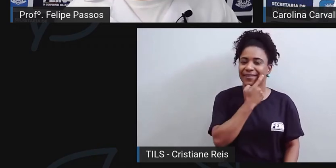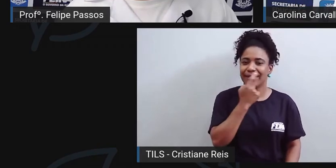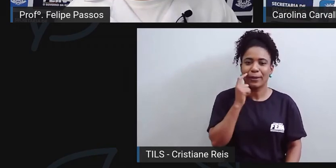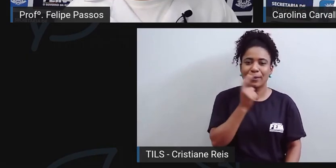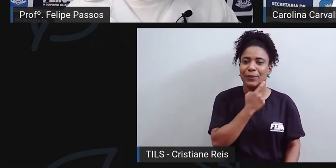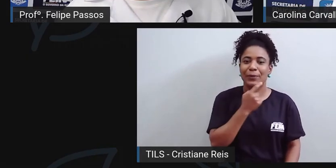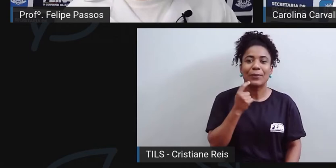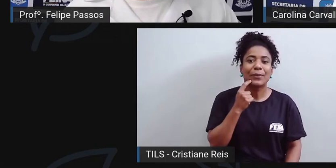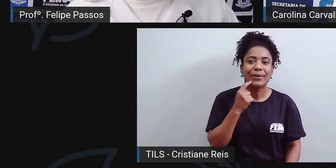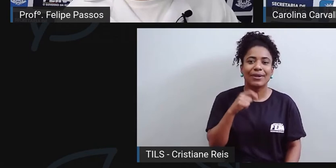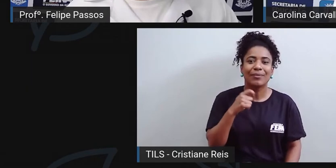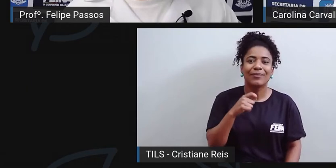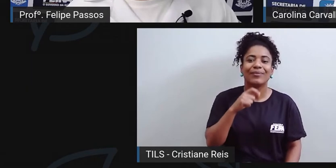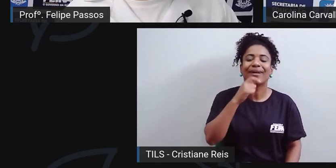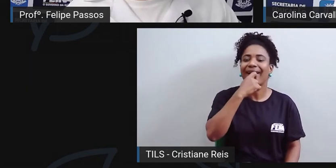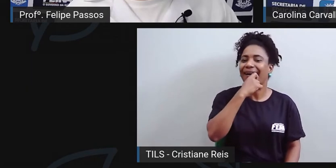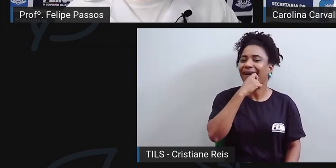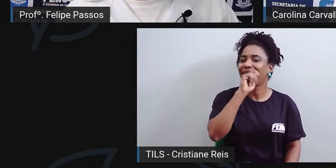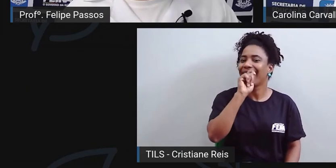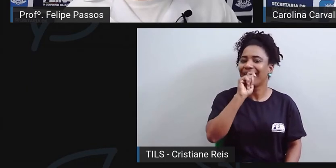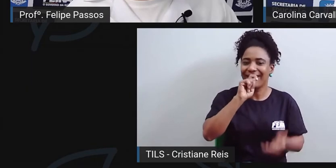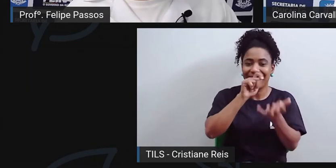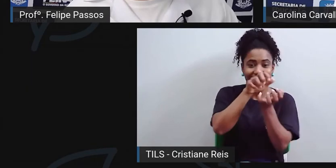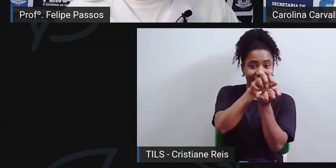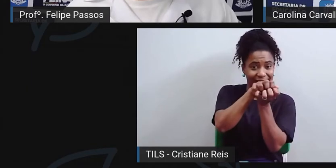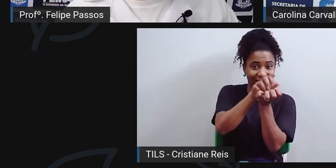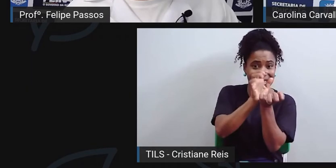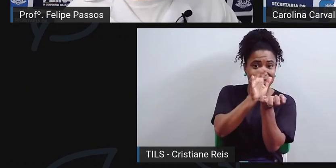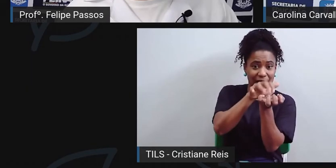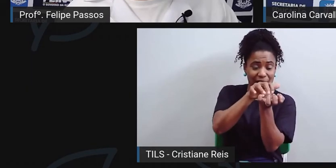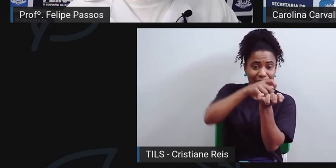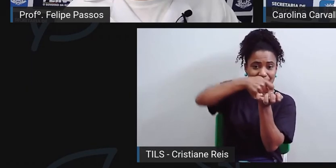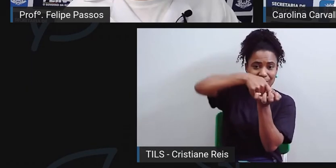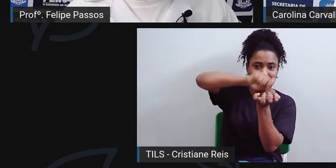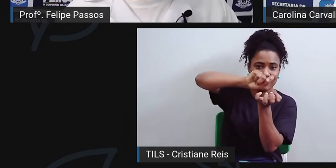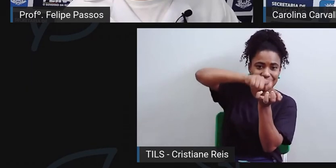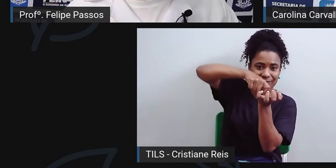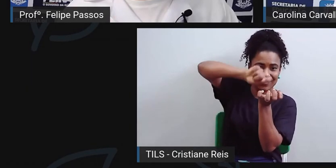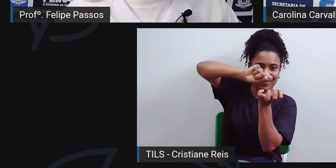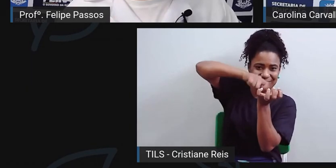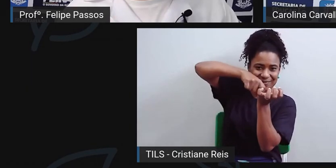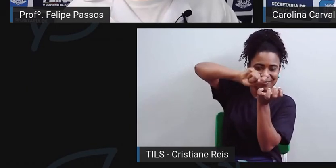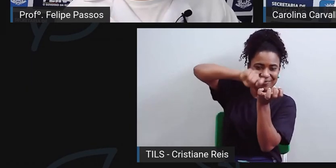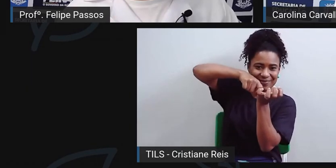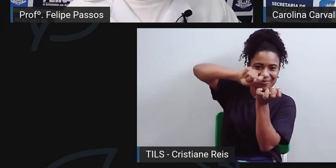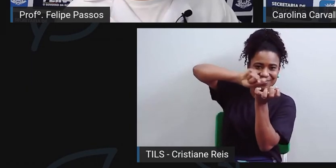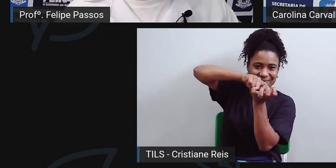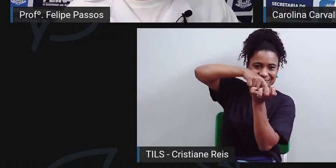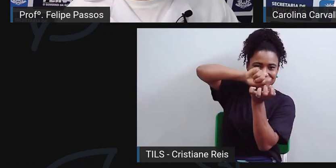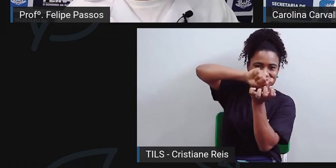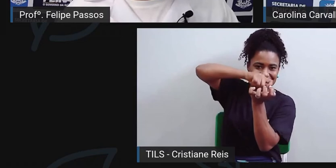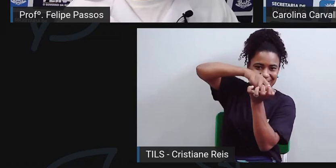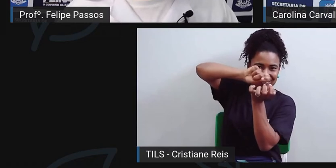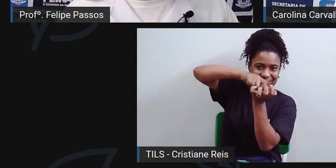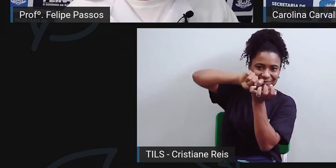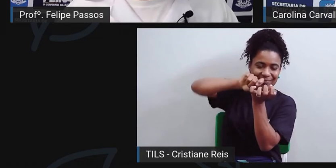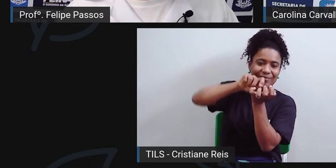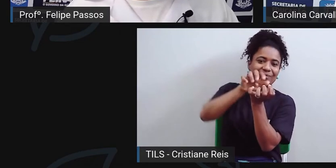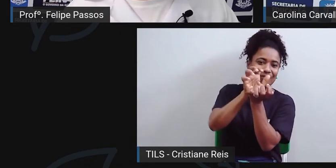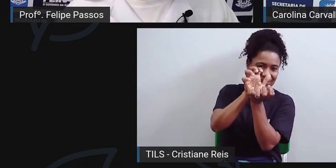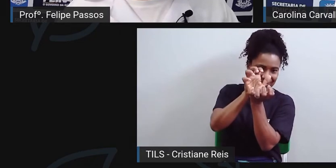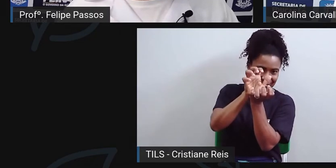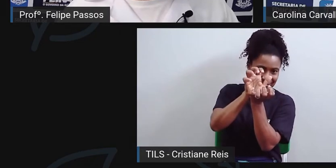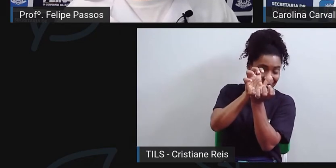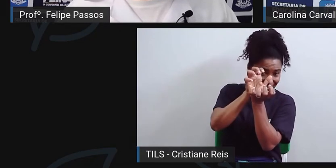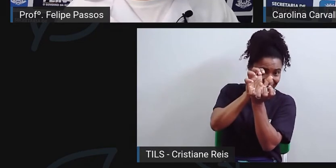de fora, eu vou fazer agora a parte interna. Então, eu vou escovar com o mesmo movimento de varrer.